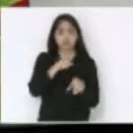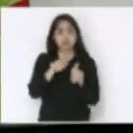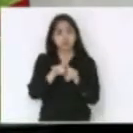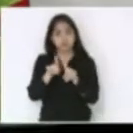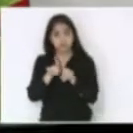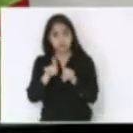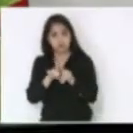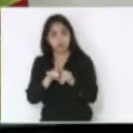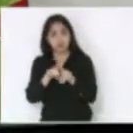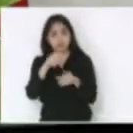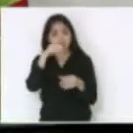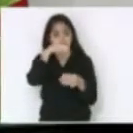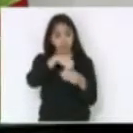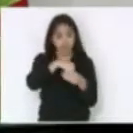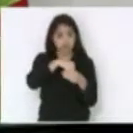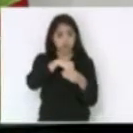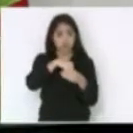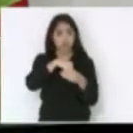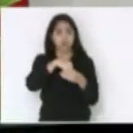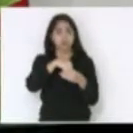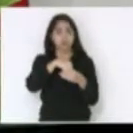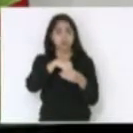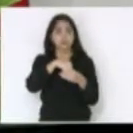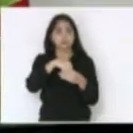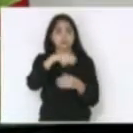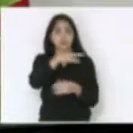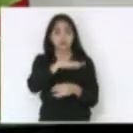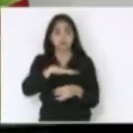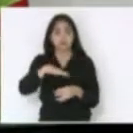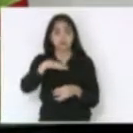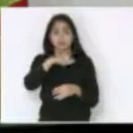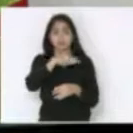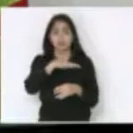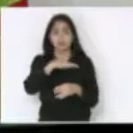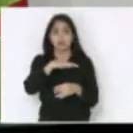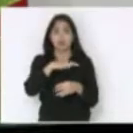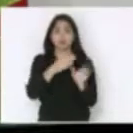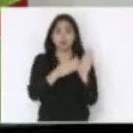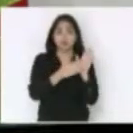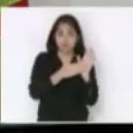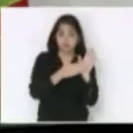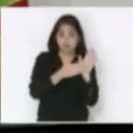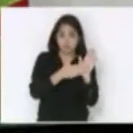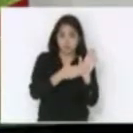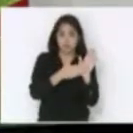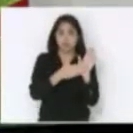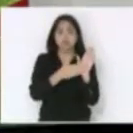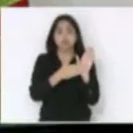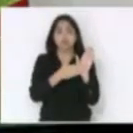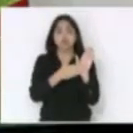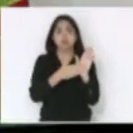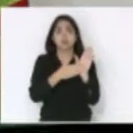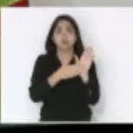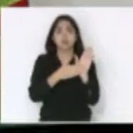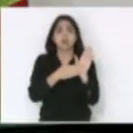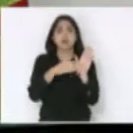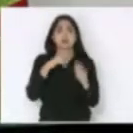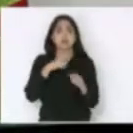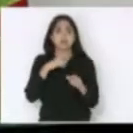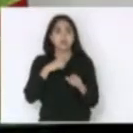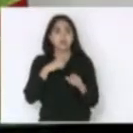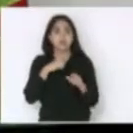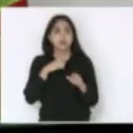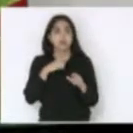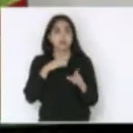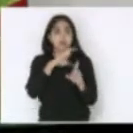e lá dentro daquele parque nacional e dentro da proposta do geoparque está localizado uma comunidade